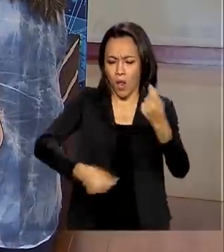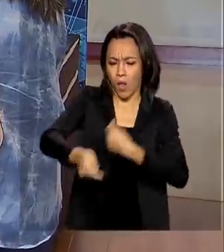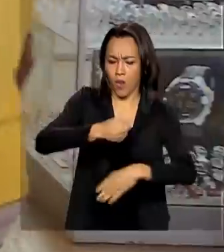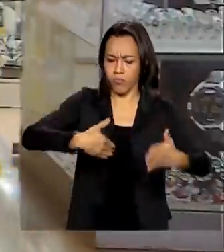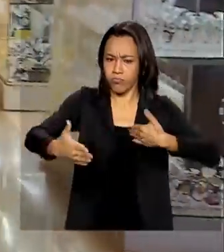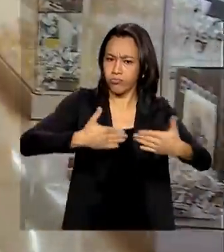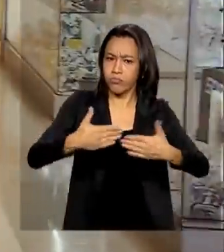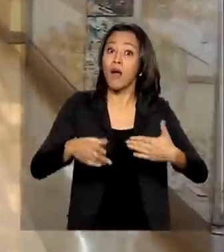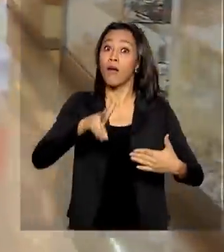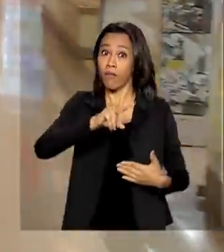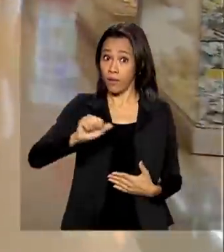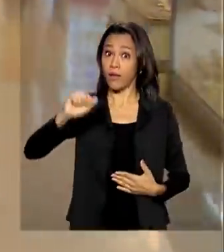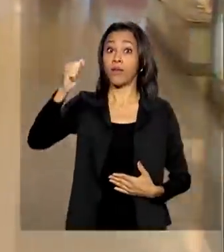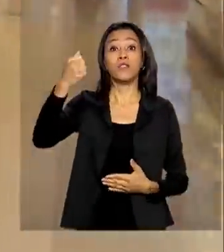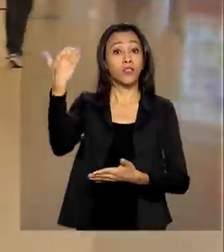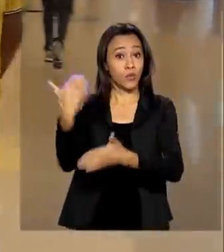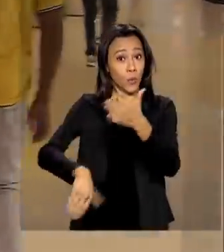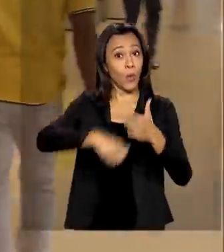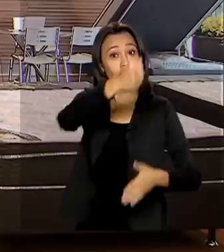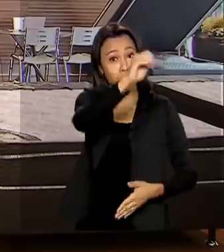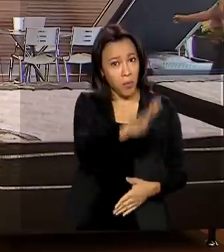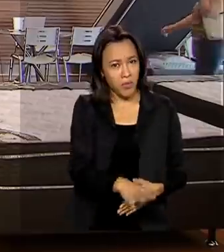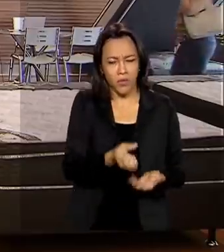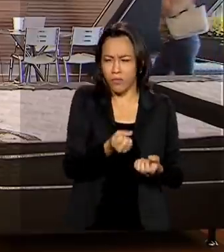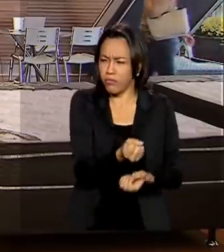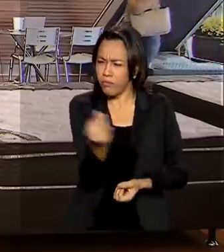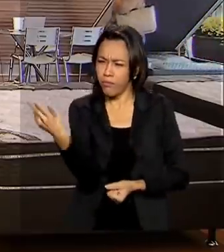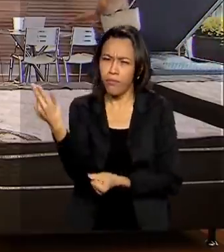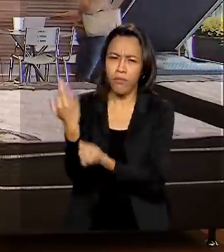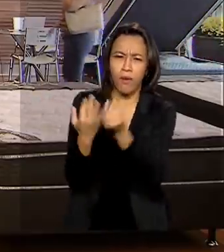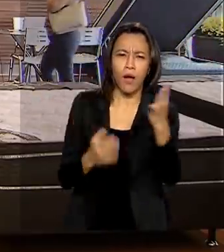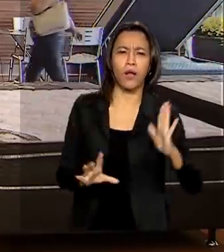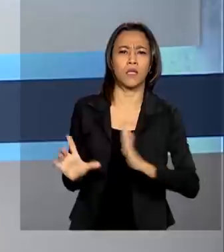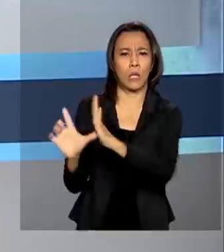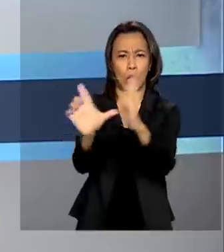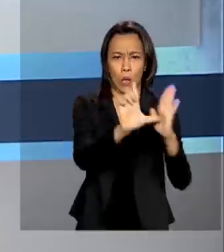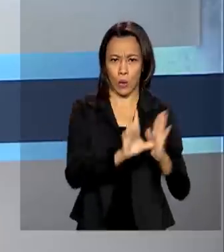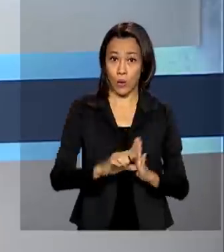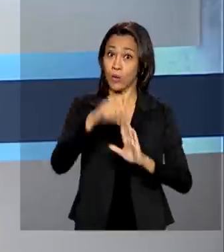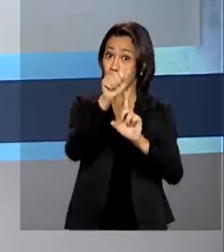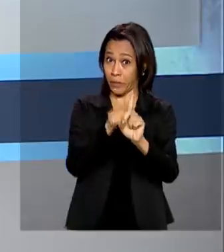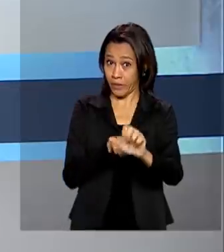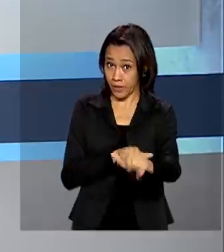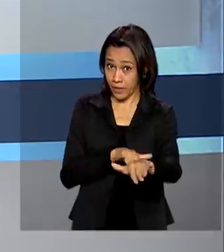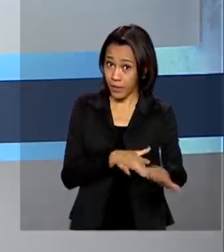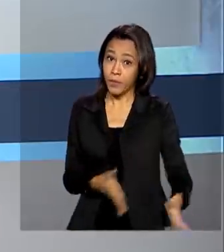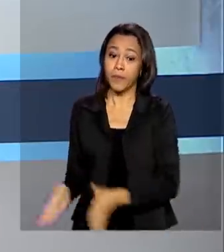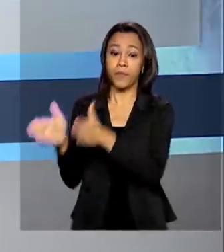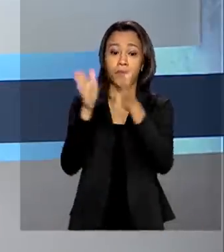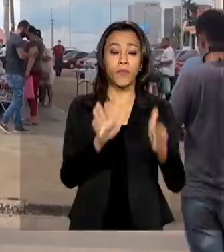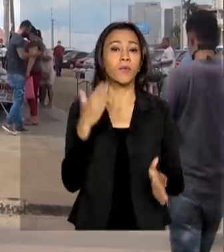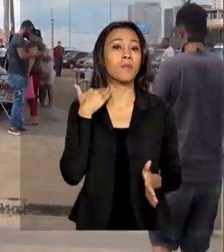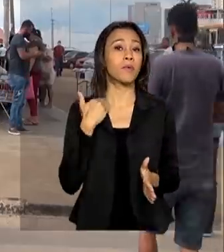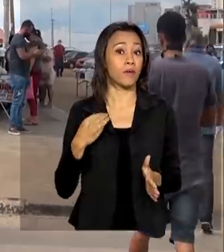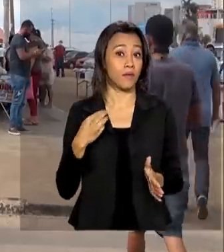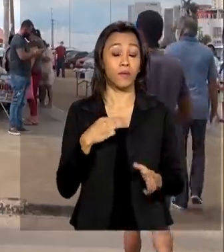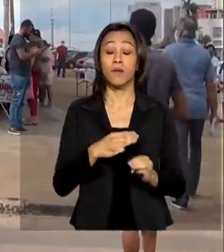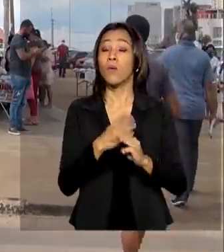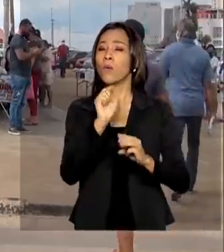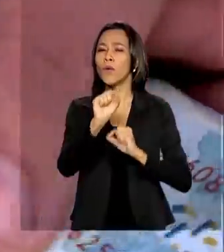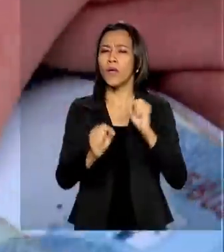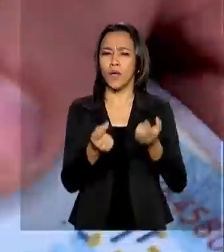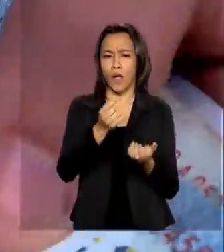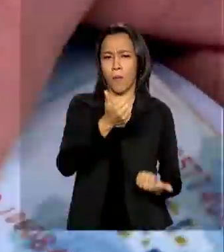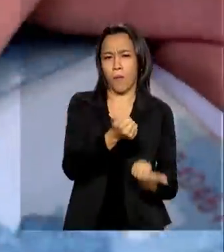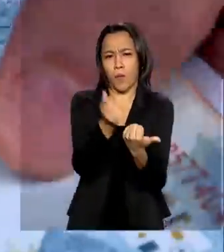ter acesso a descontos e promoções em milhares de lojas no mês de setembro. Caixa libera hoje auxílio emergencial